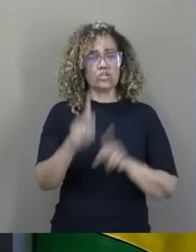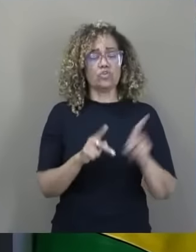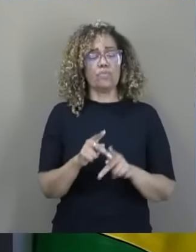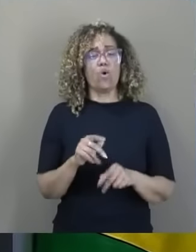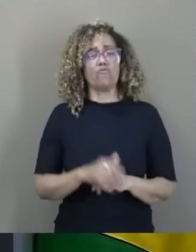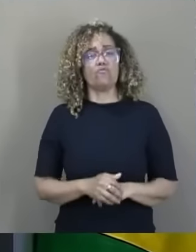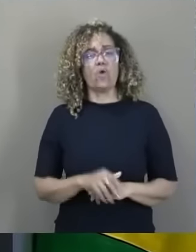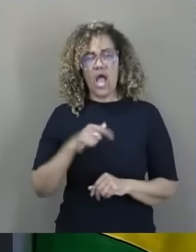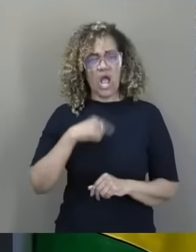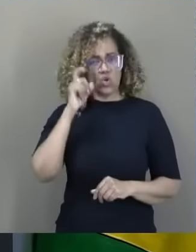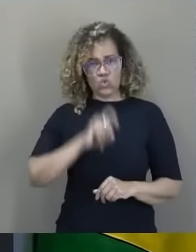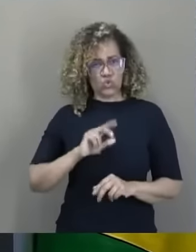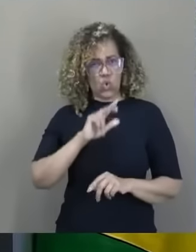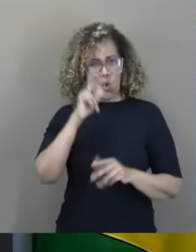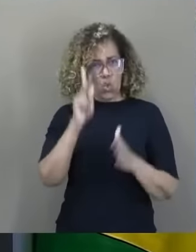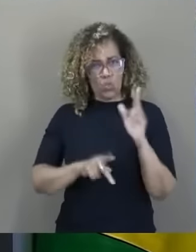do povo, não, né?